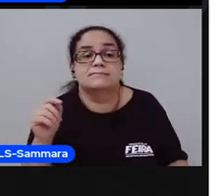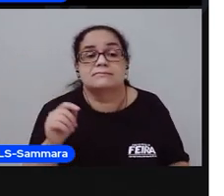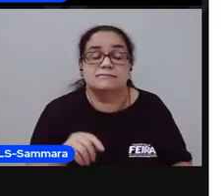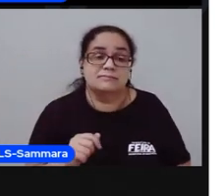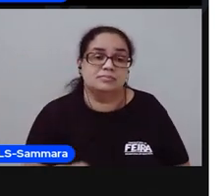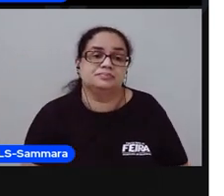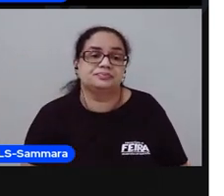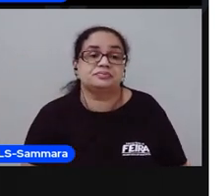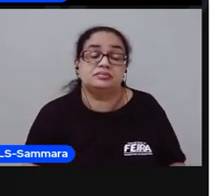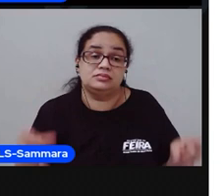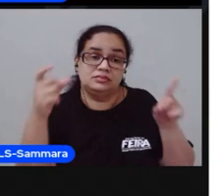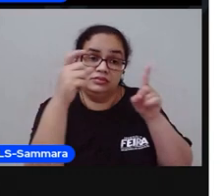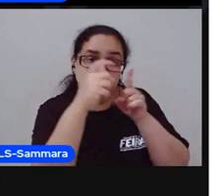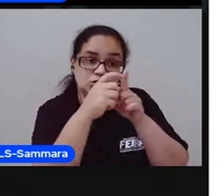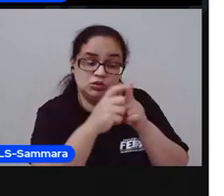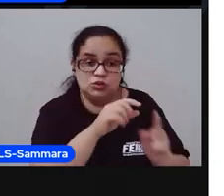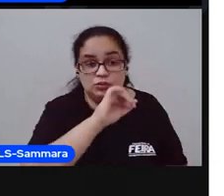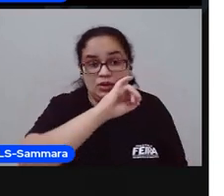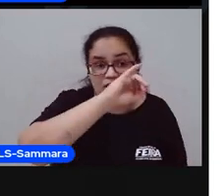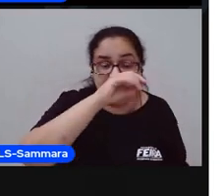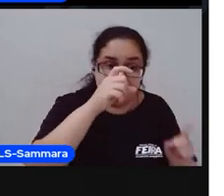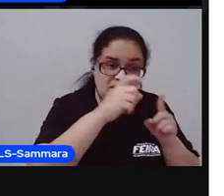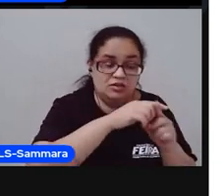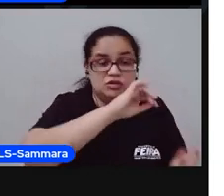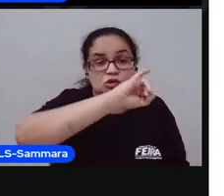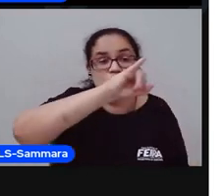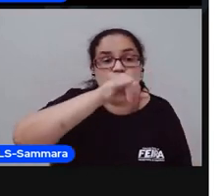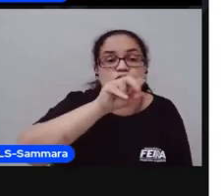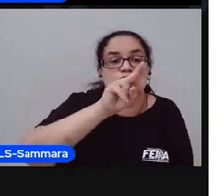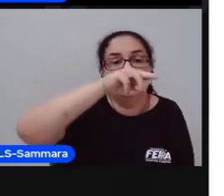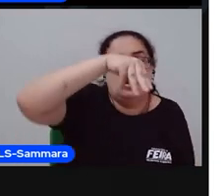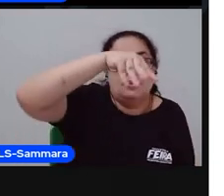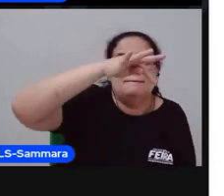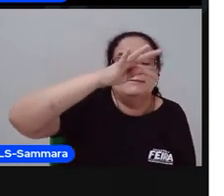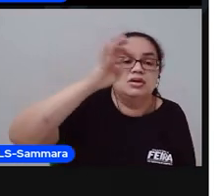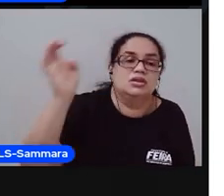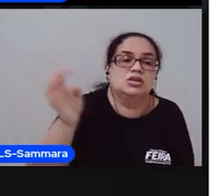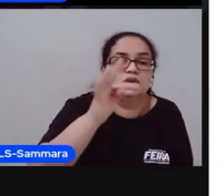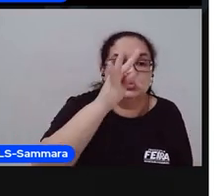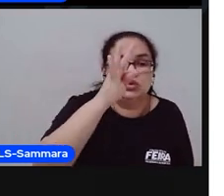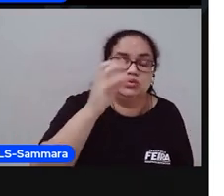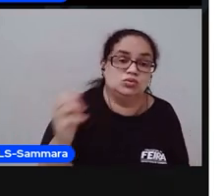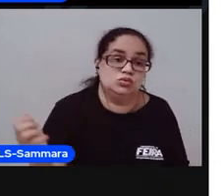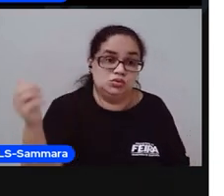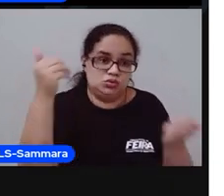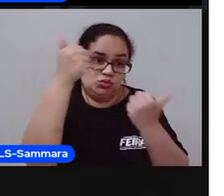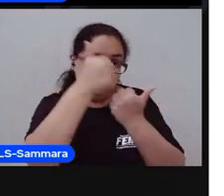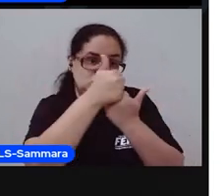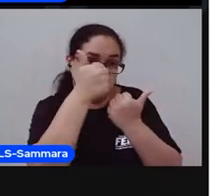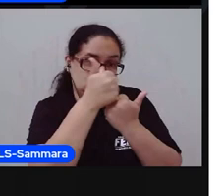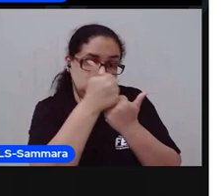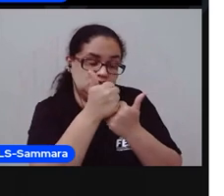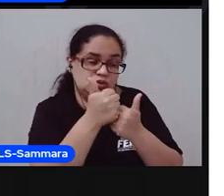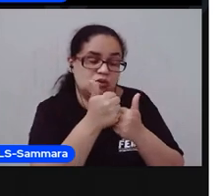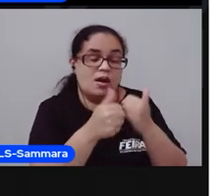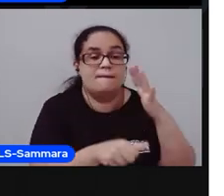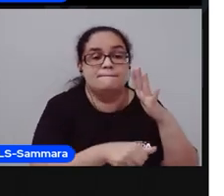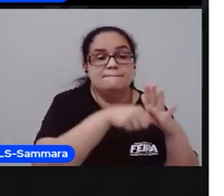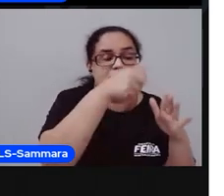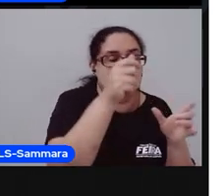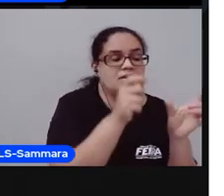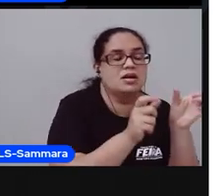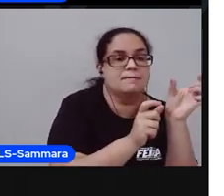a palavra jumento, substituiu a primeira sílaba da palavra e formou outra,